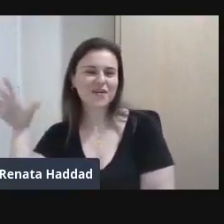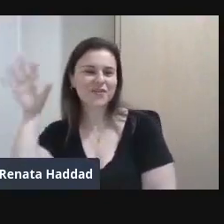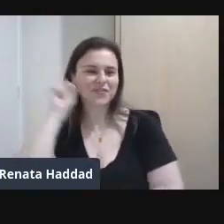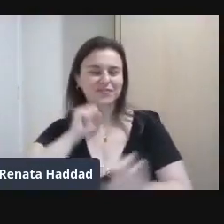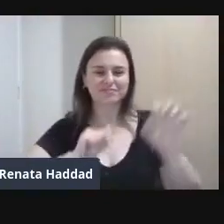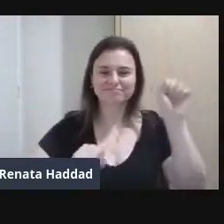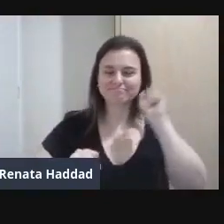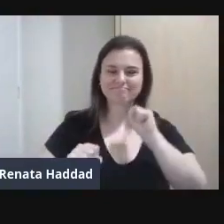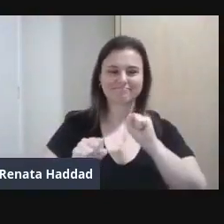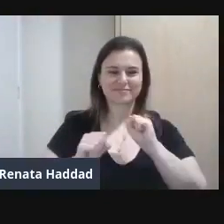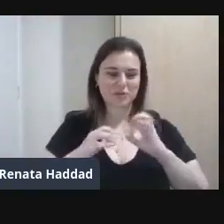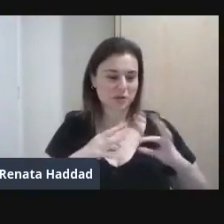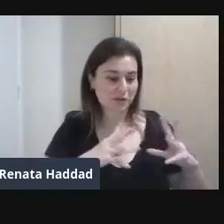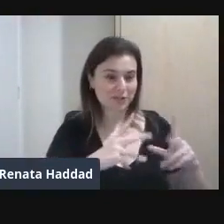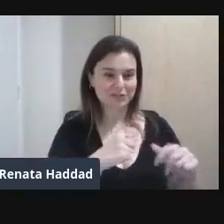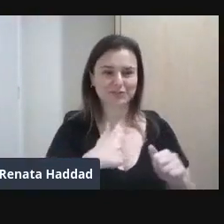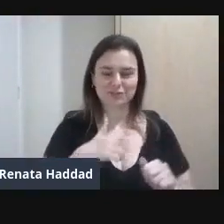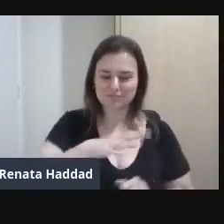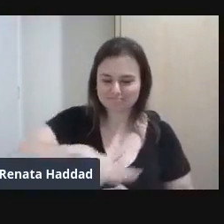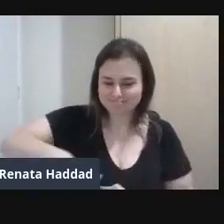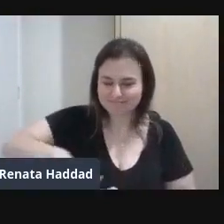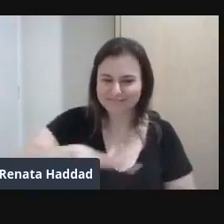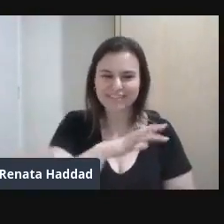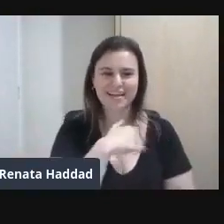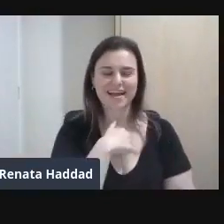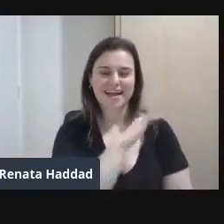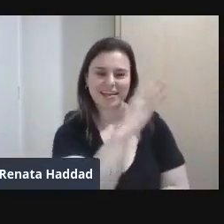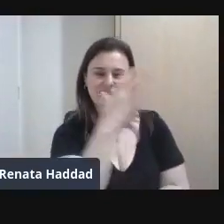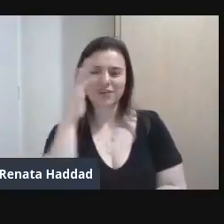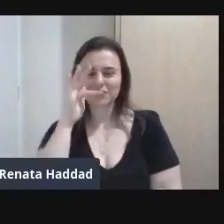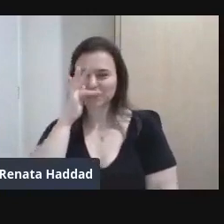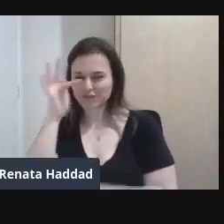flores Tudo que sabia fazer Era tecer